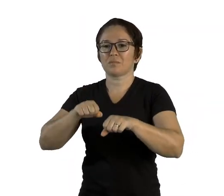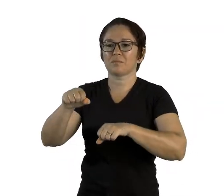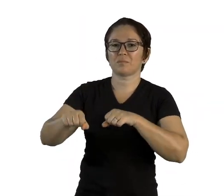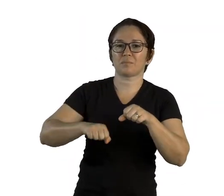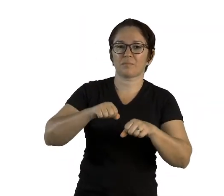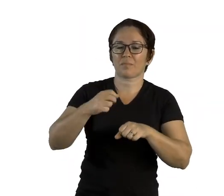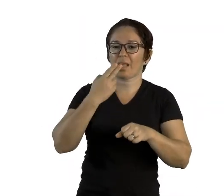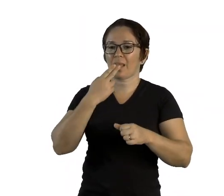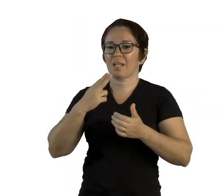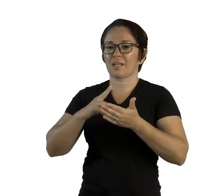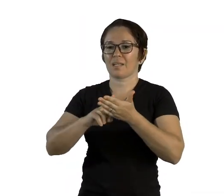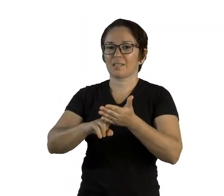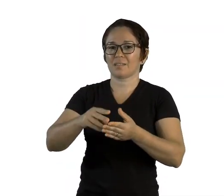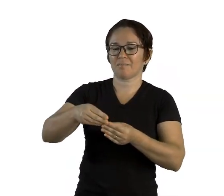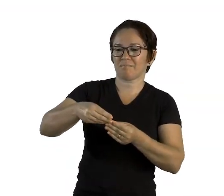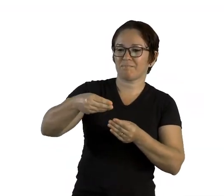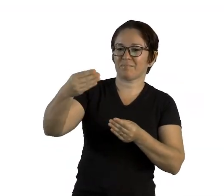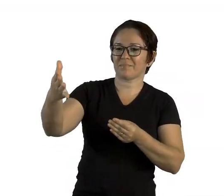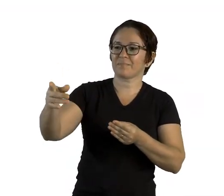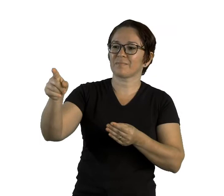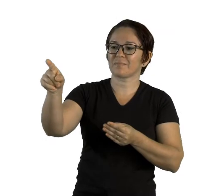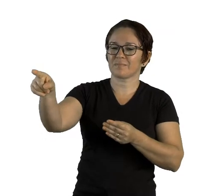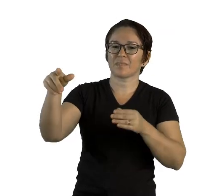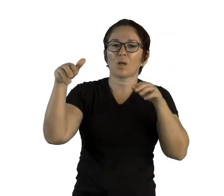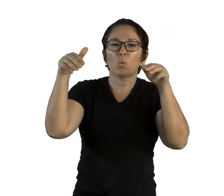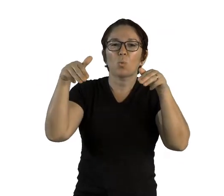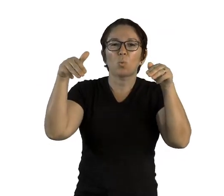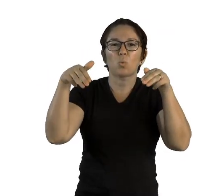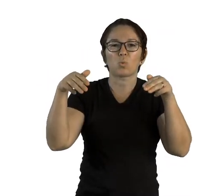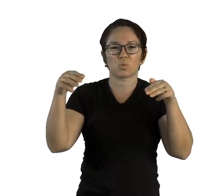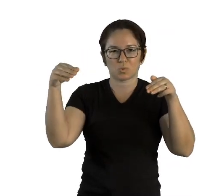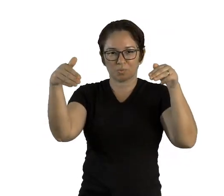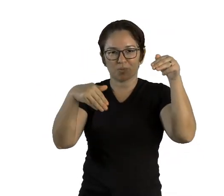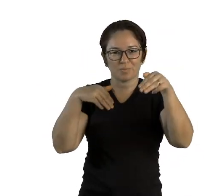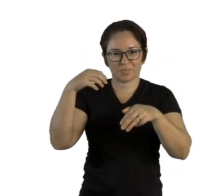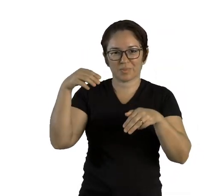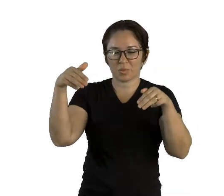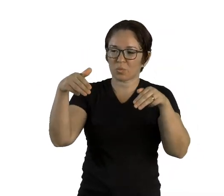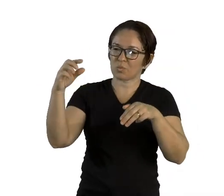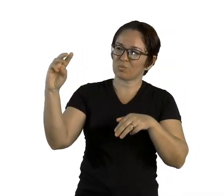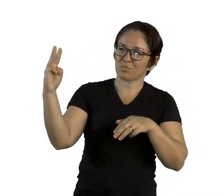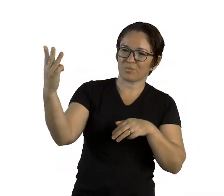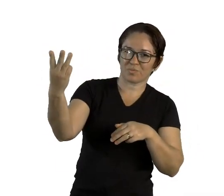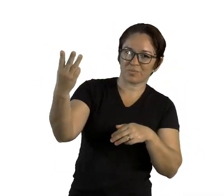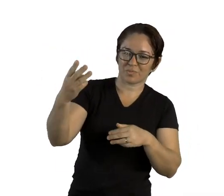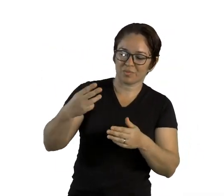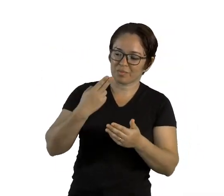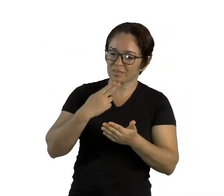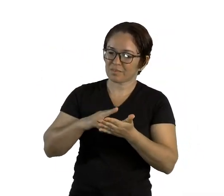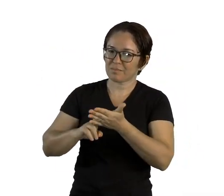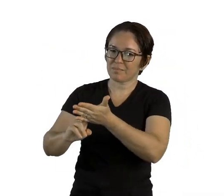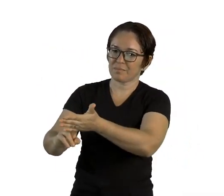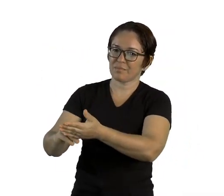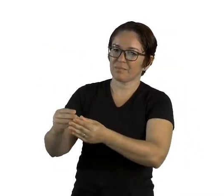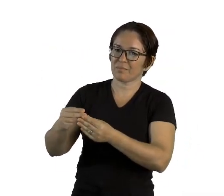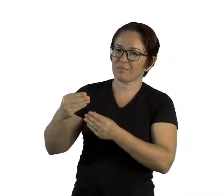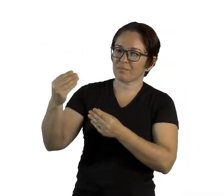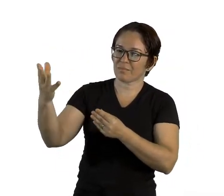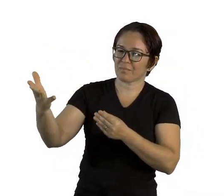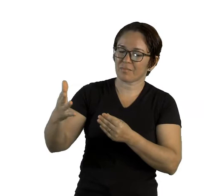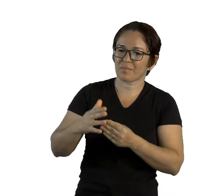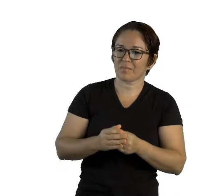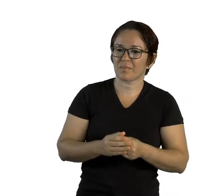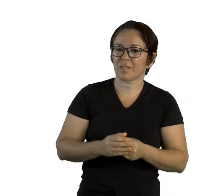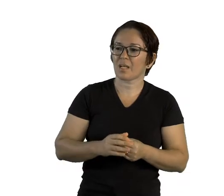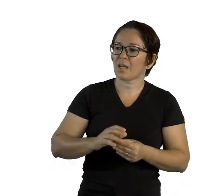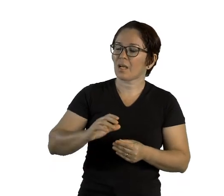para os três ursos. Querido senhor e senhora urso, querido ursinho, sinto